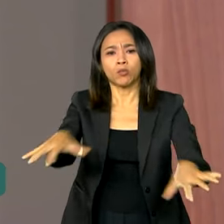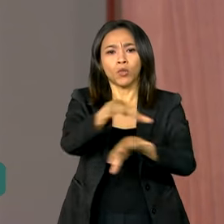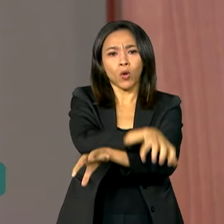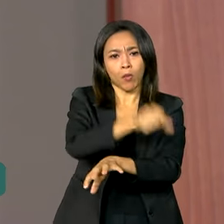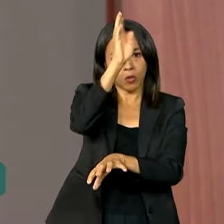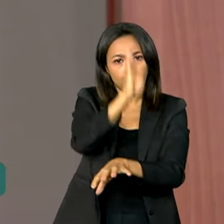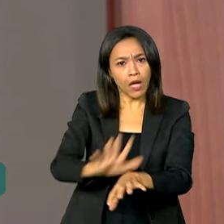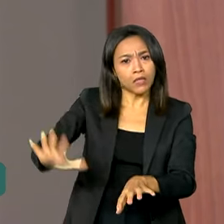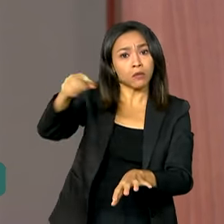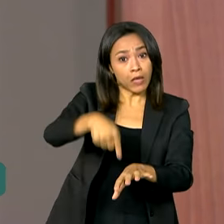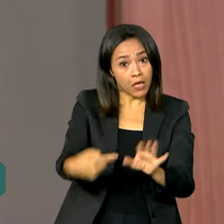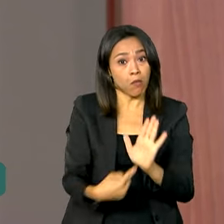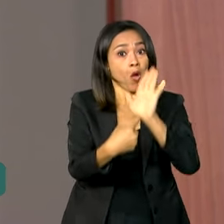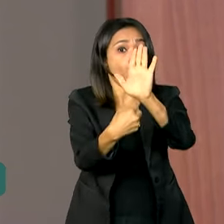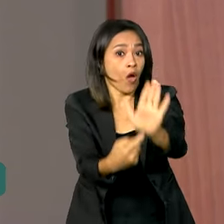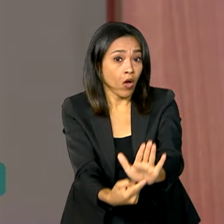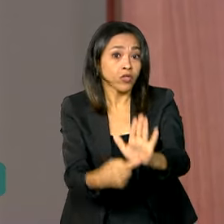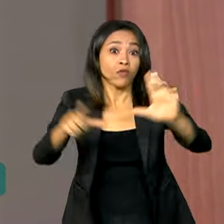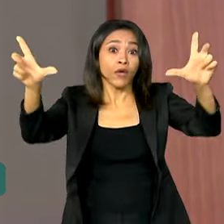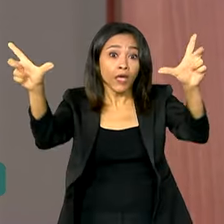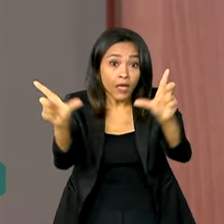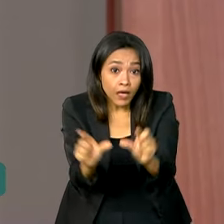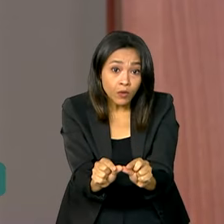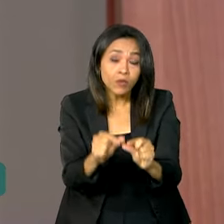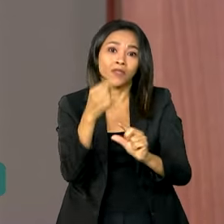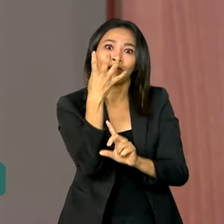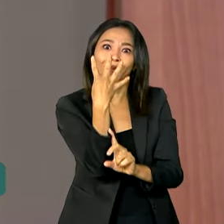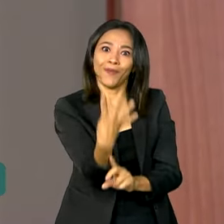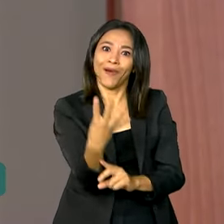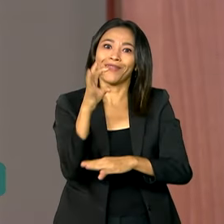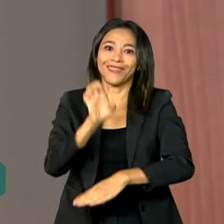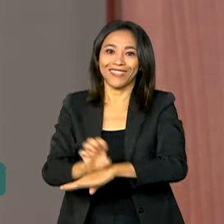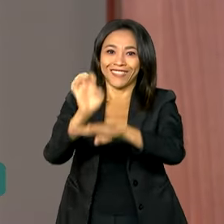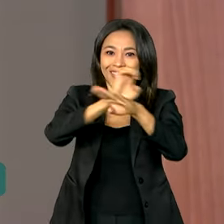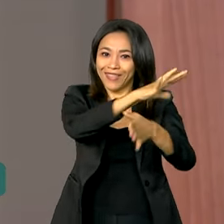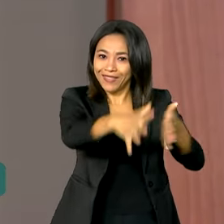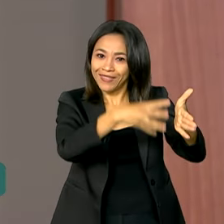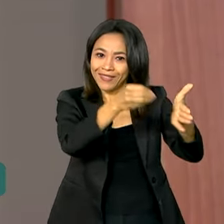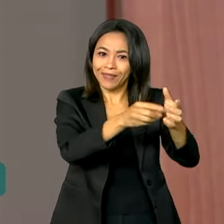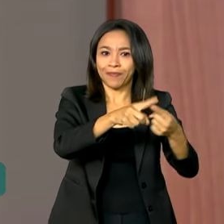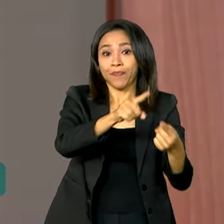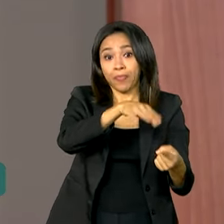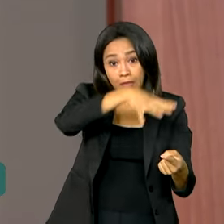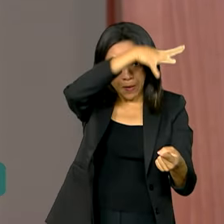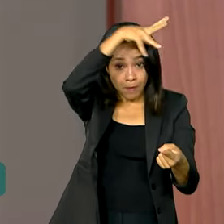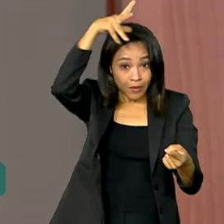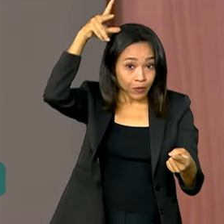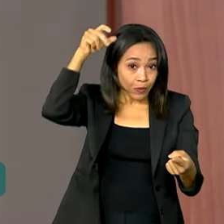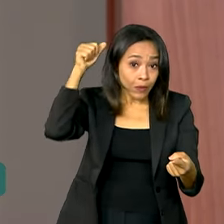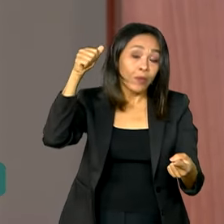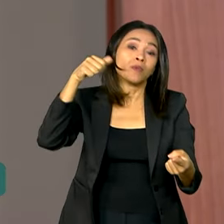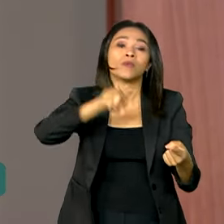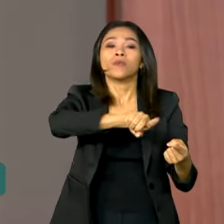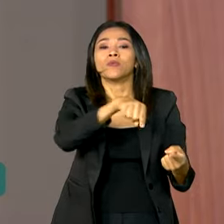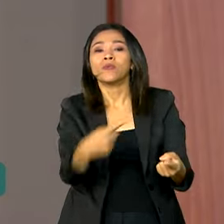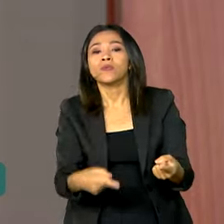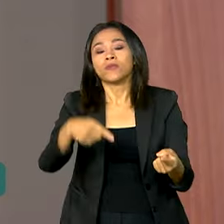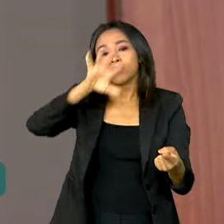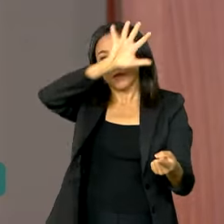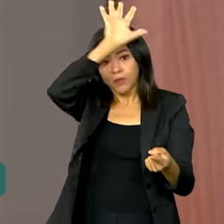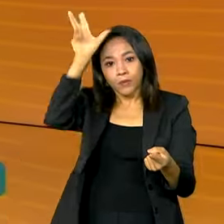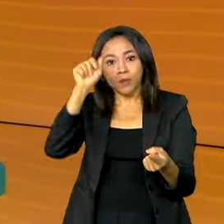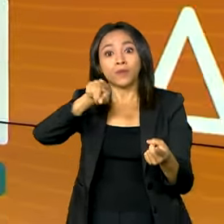revelam que o desmatamento foi reduzido em quatro estados da Amazônia Legal. Mato Grosso, Amazonas, Pará e